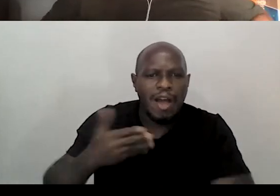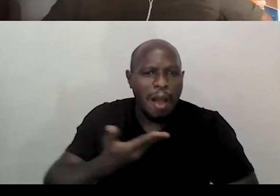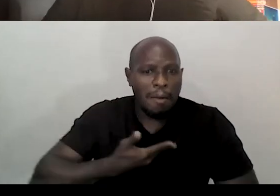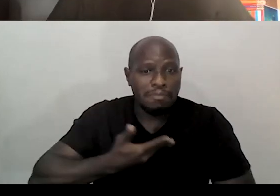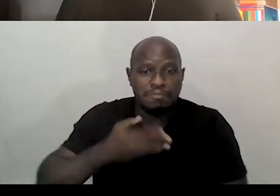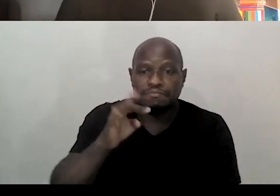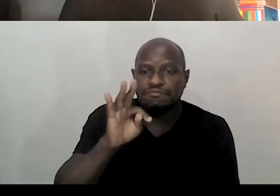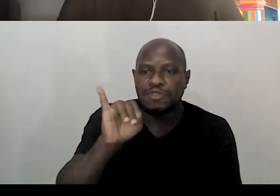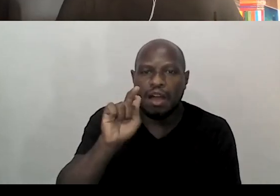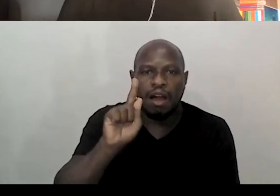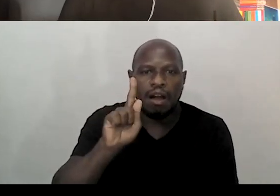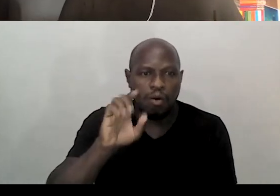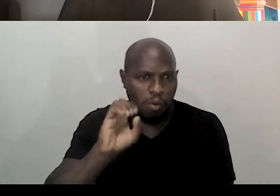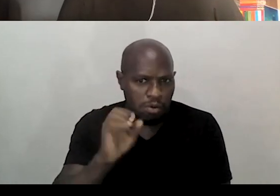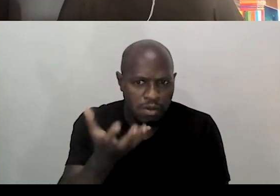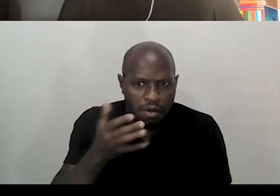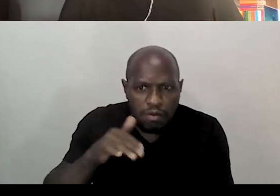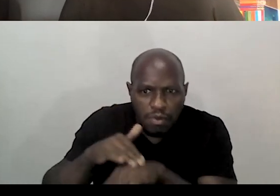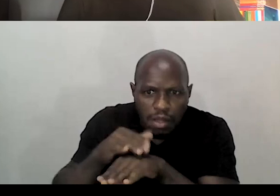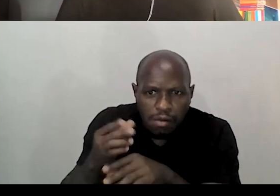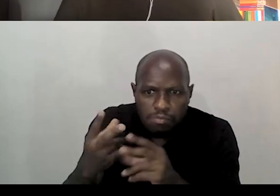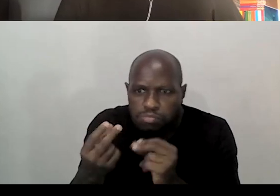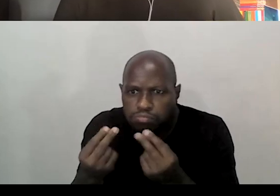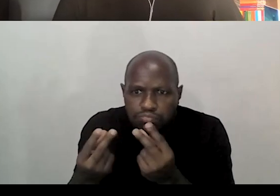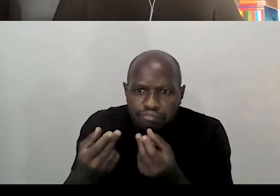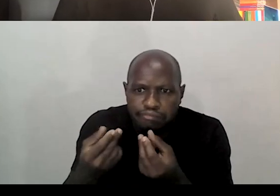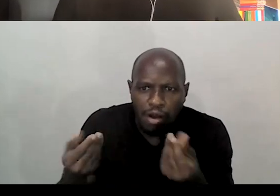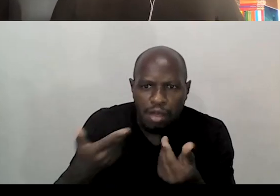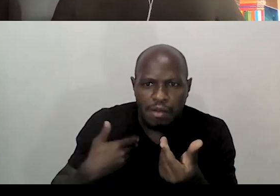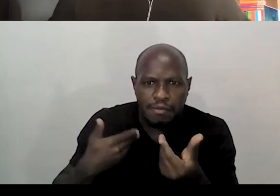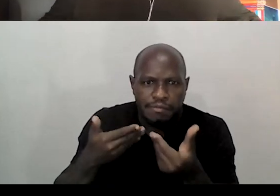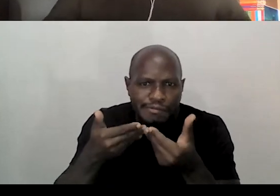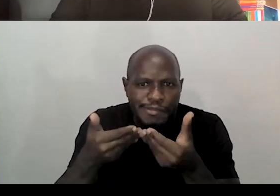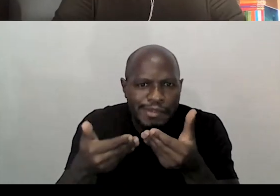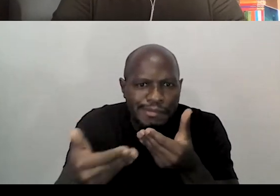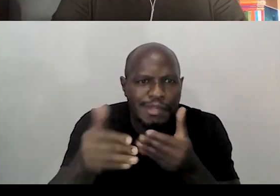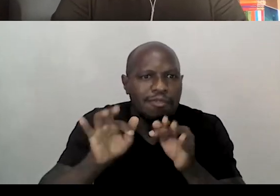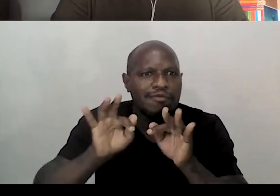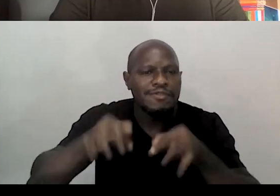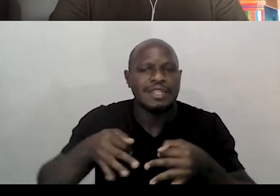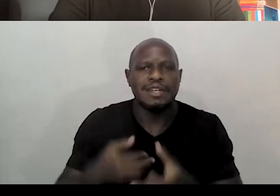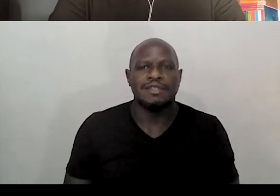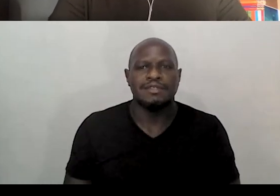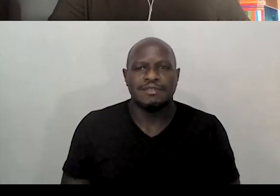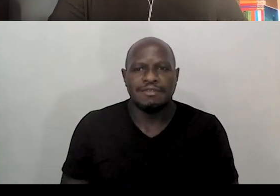um pouquinho? Nós vamos já nos encaminhar para as considerações finais.